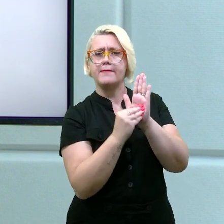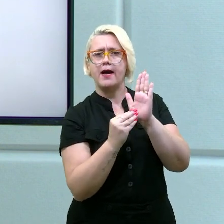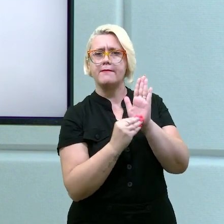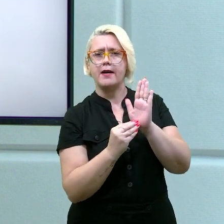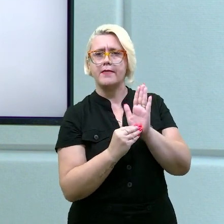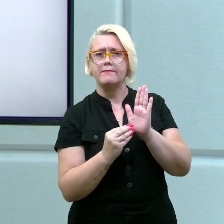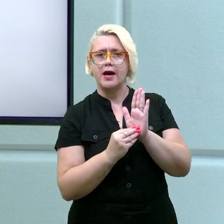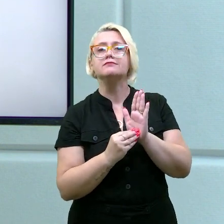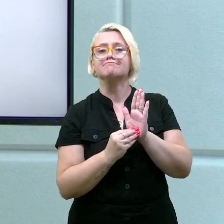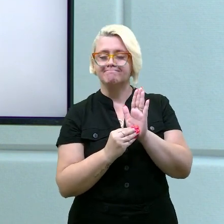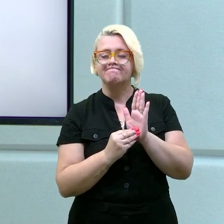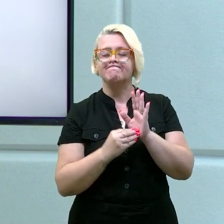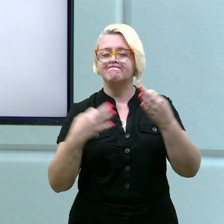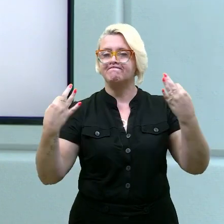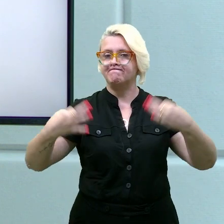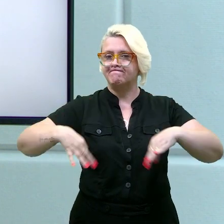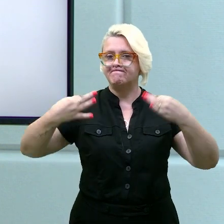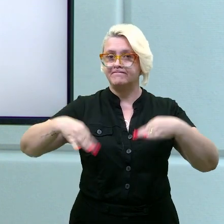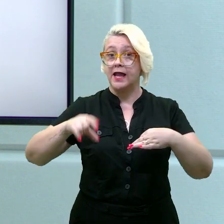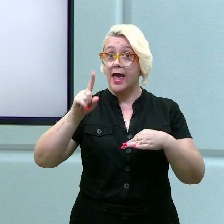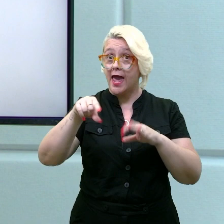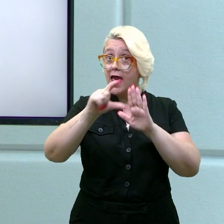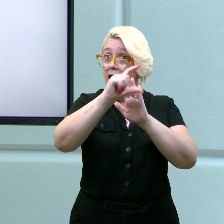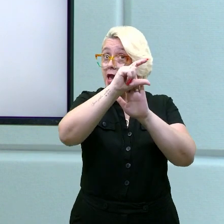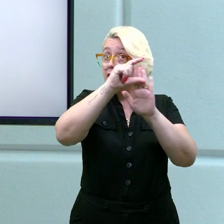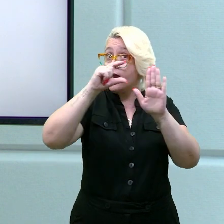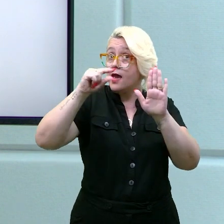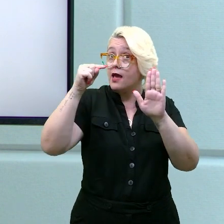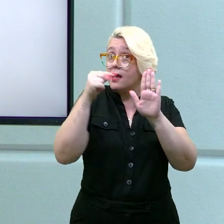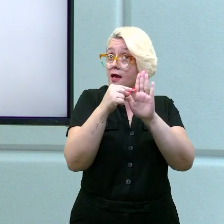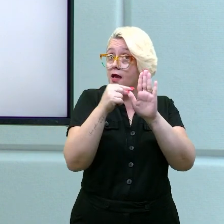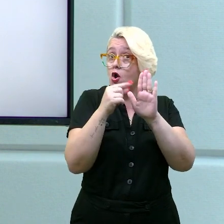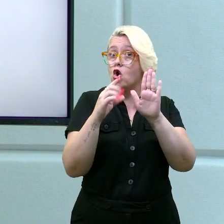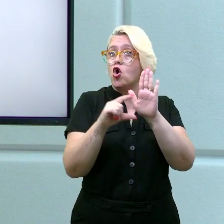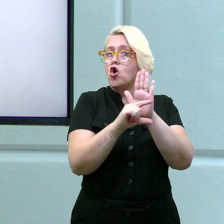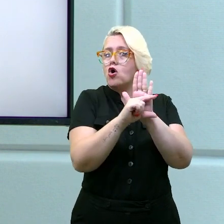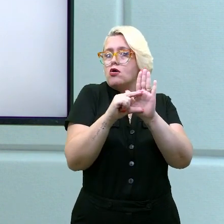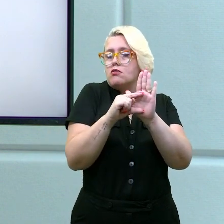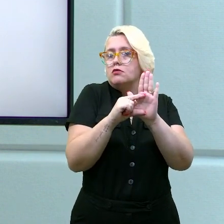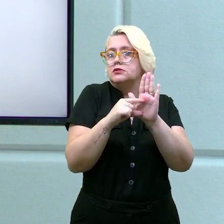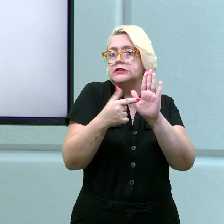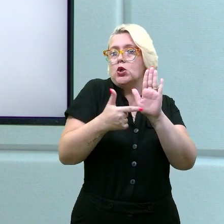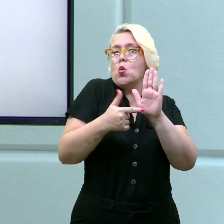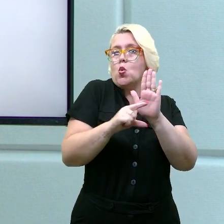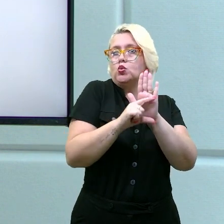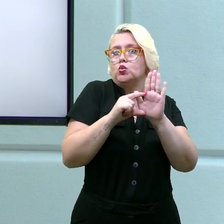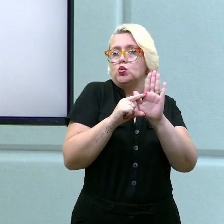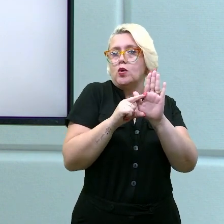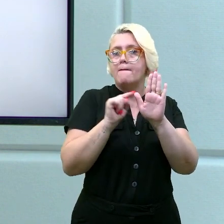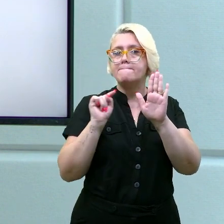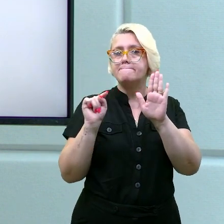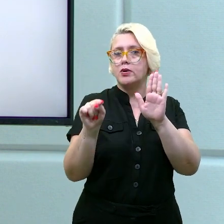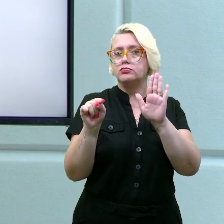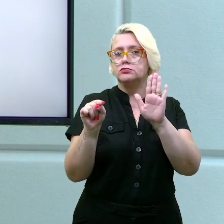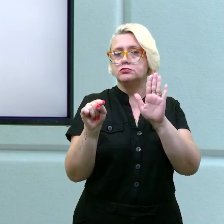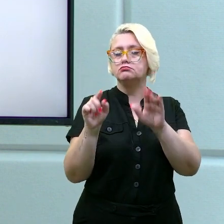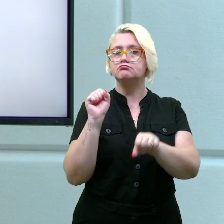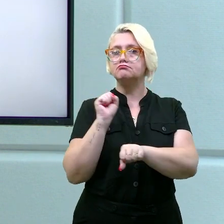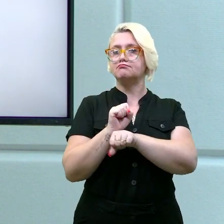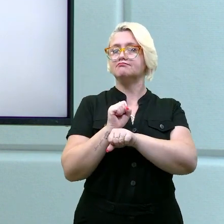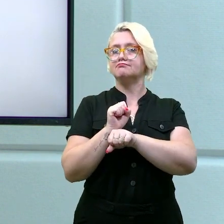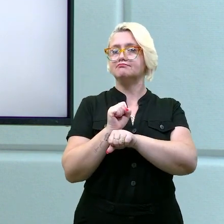ficando show. Isso é a introdução desse parágrafo. Põe um ponto final, faz aquela paradinha